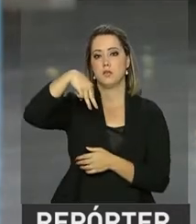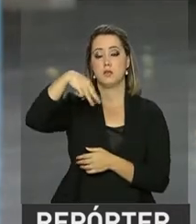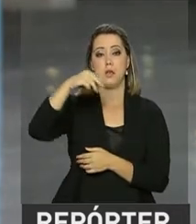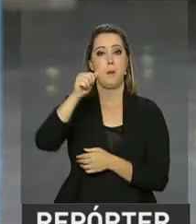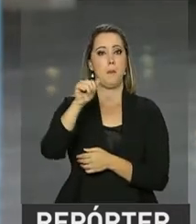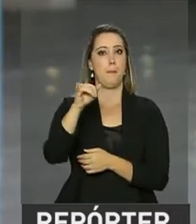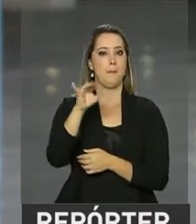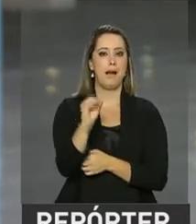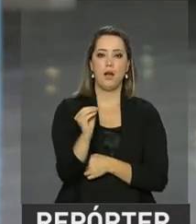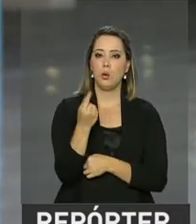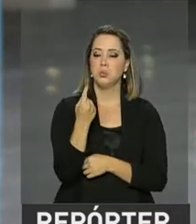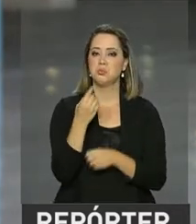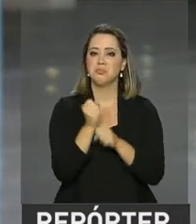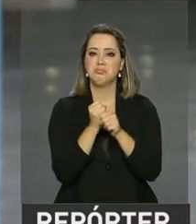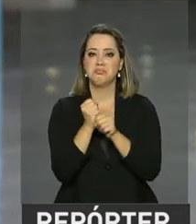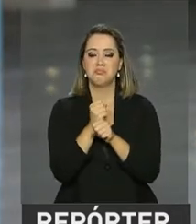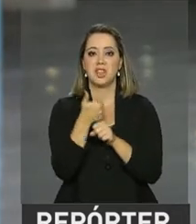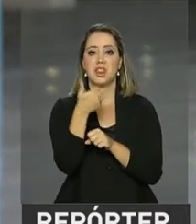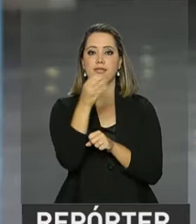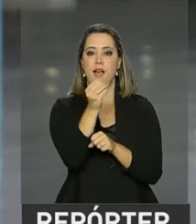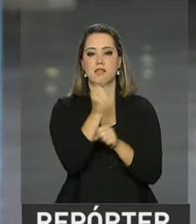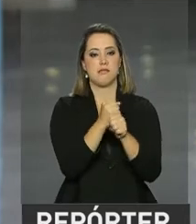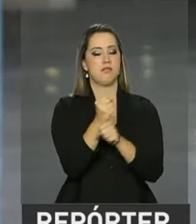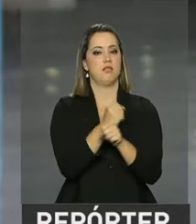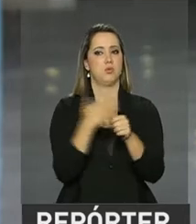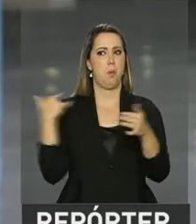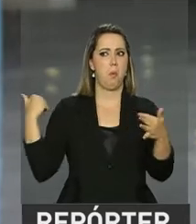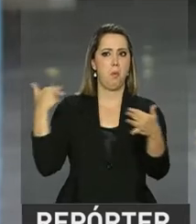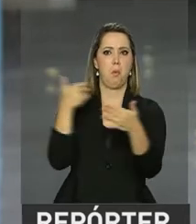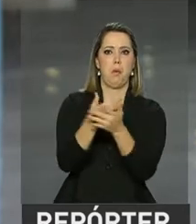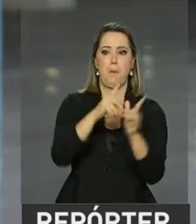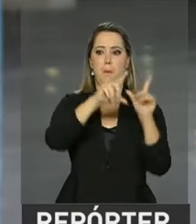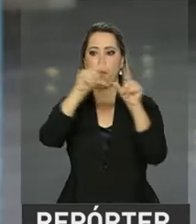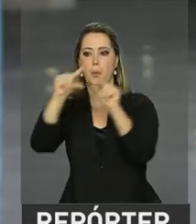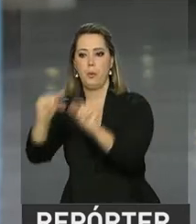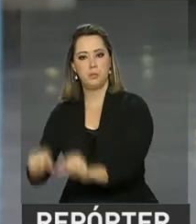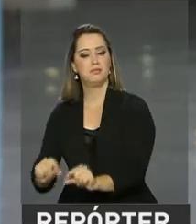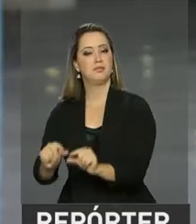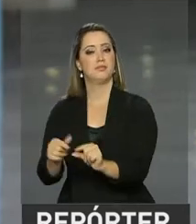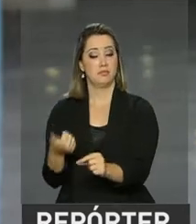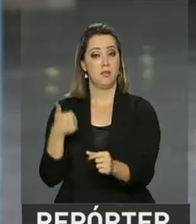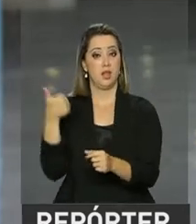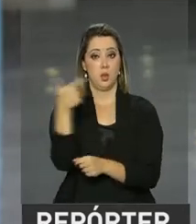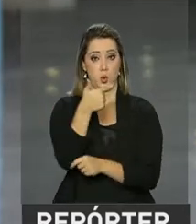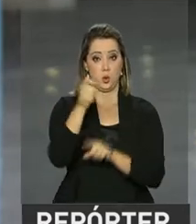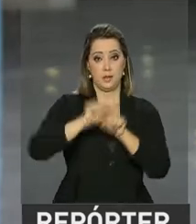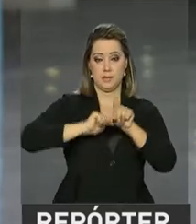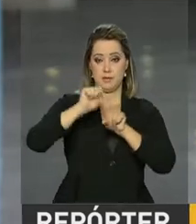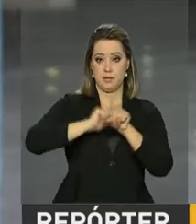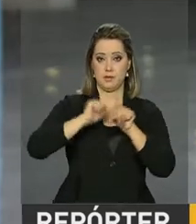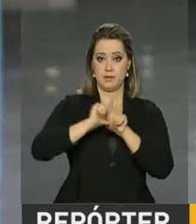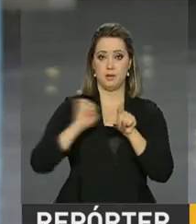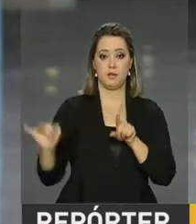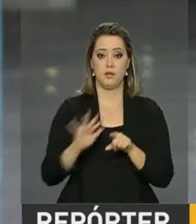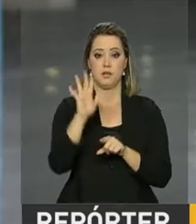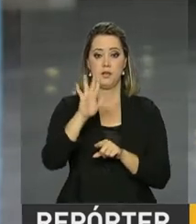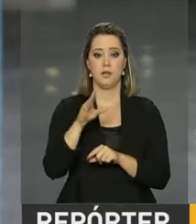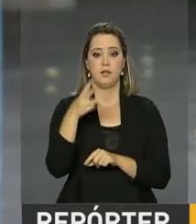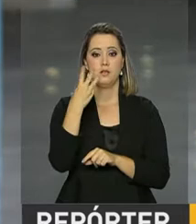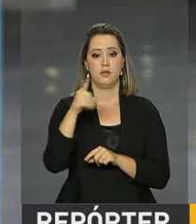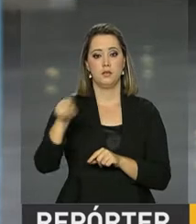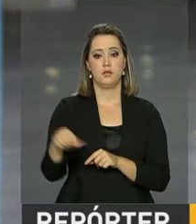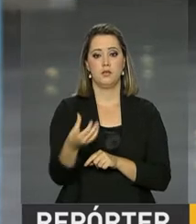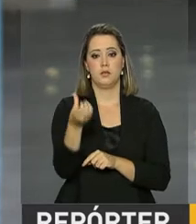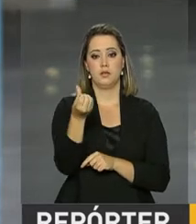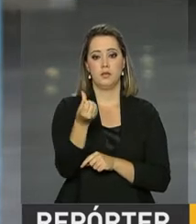últimos 10 anos, desde 2007. No acumulado dos últimos 12 meses, a inflação, segundo o IBGE, ficou em 3